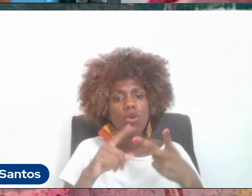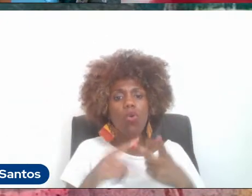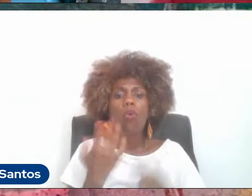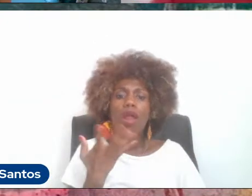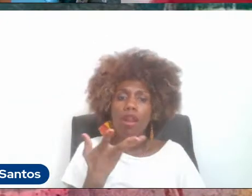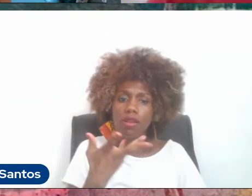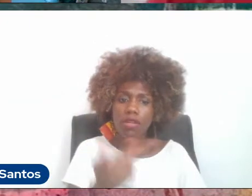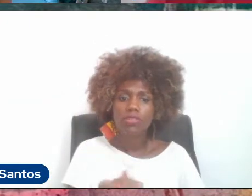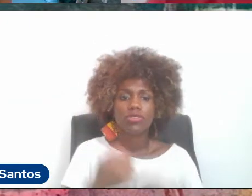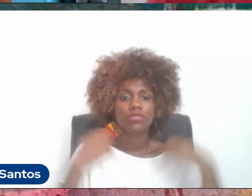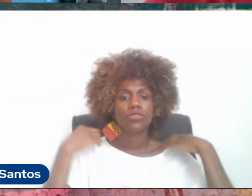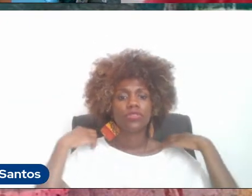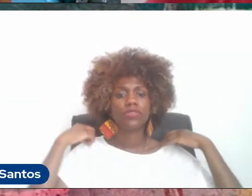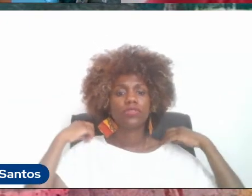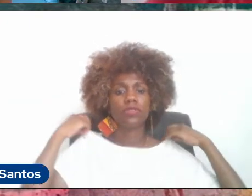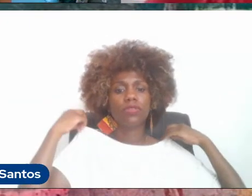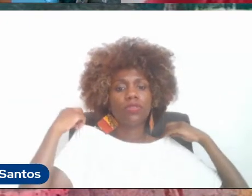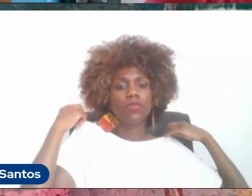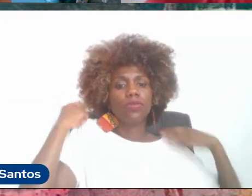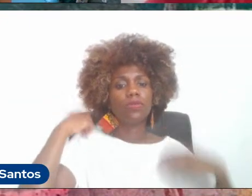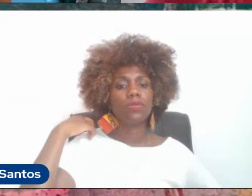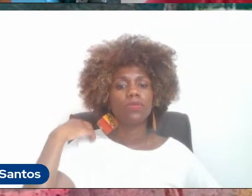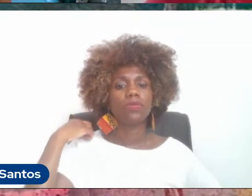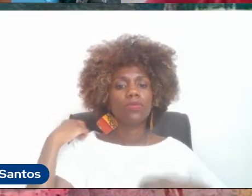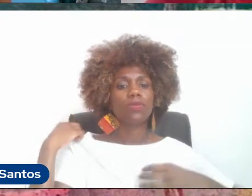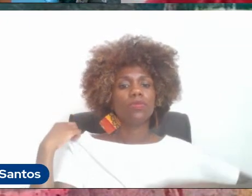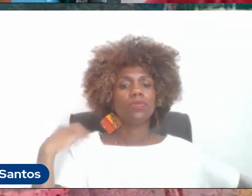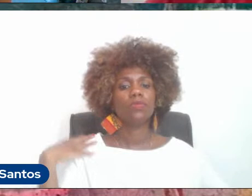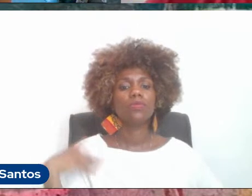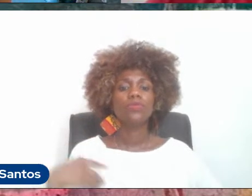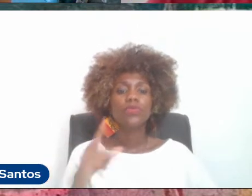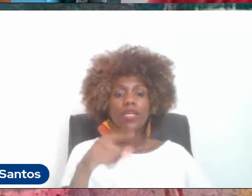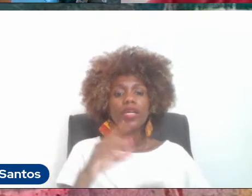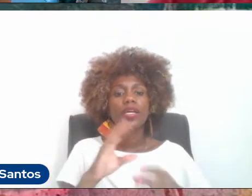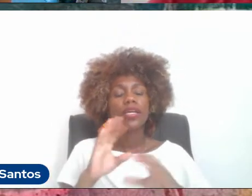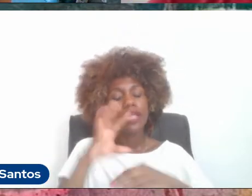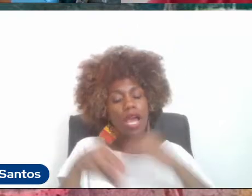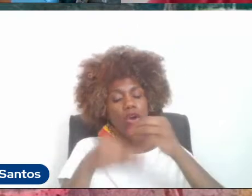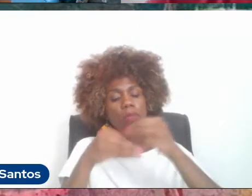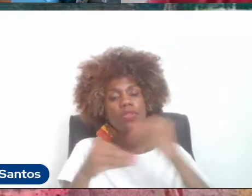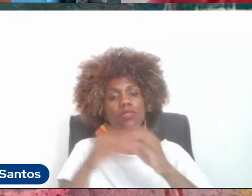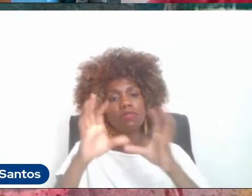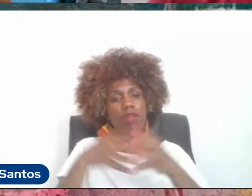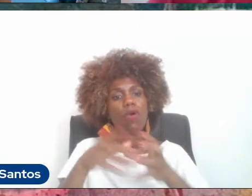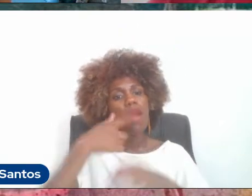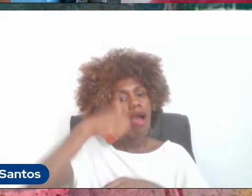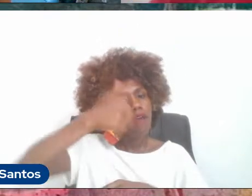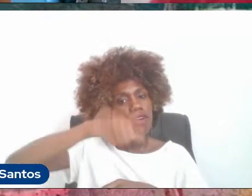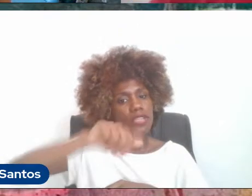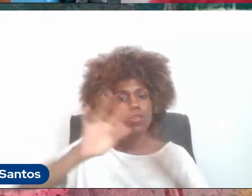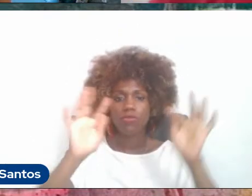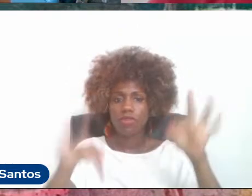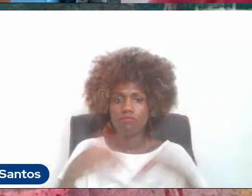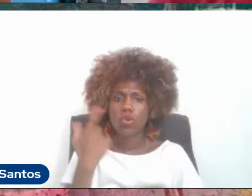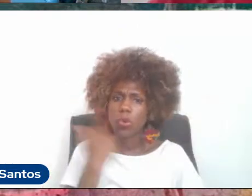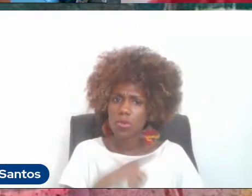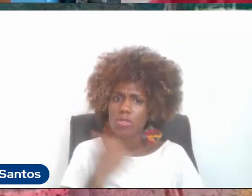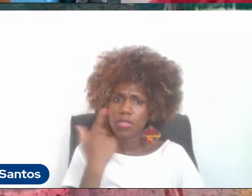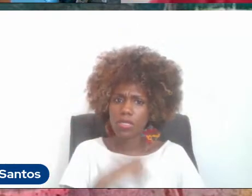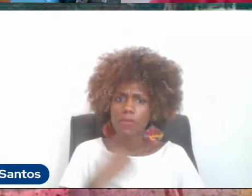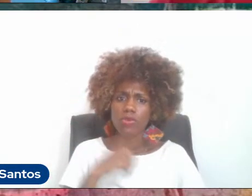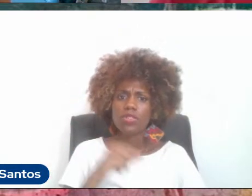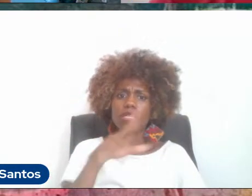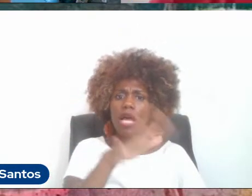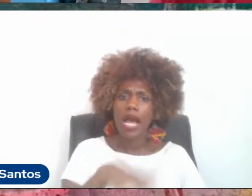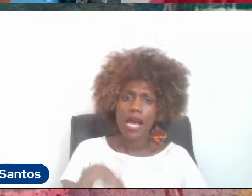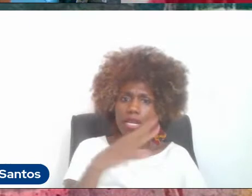e a comissão de avaliação final. Então, todos já estávamos trabalhando, conseguimos completar, a área de artes foi uma das